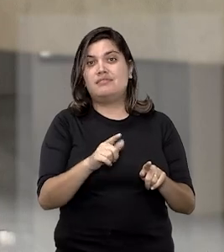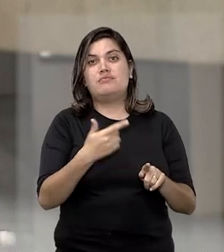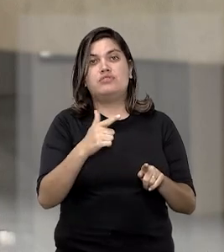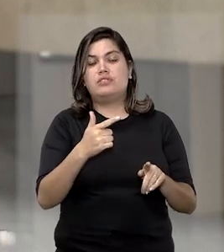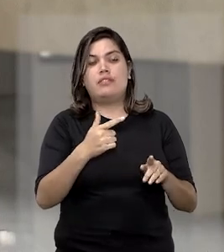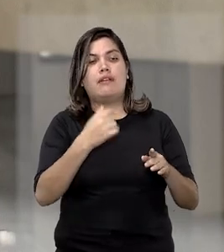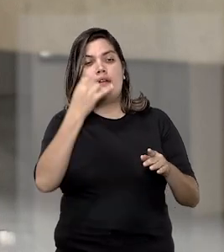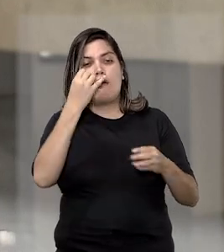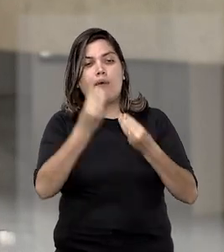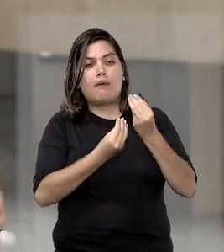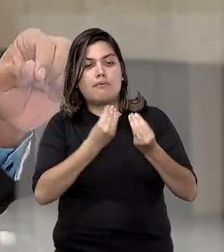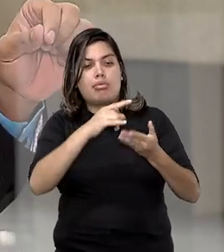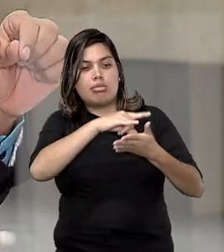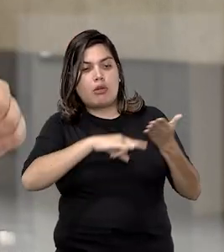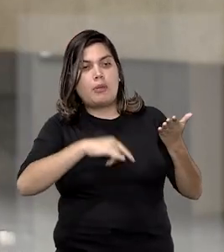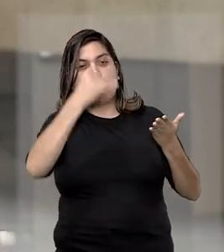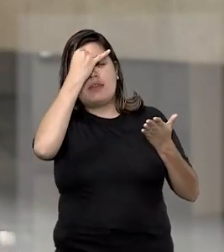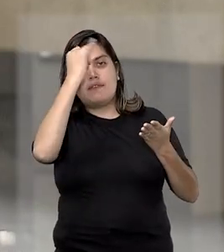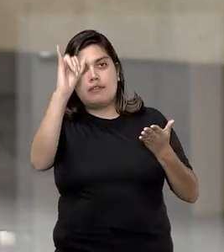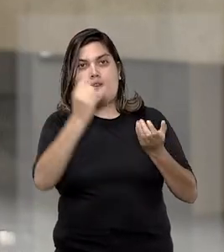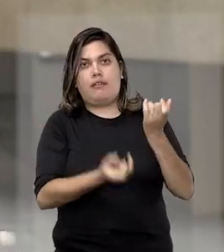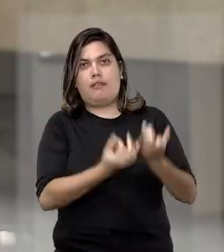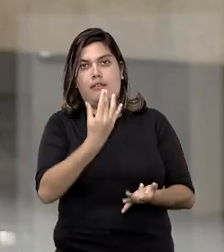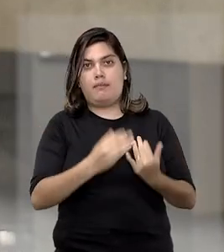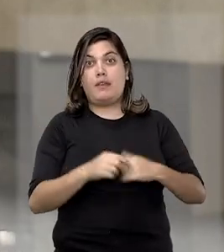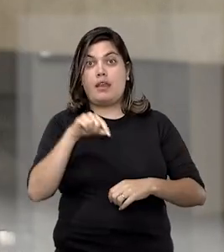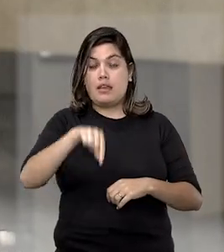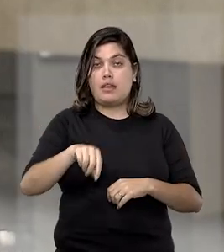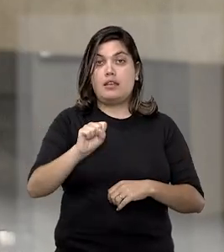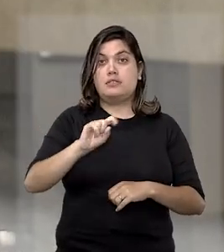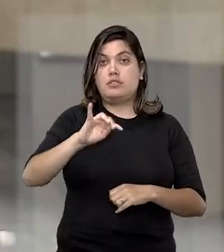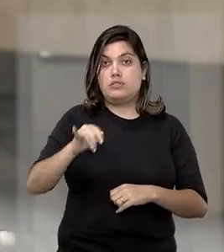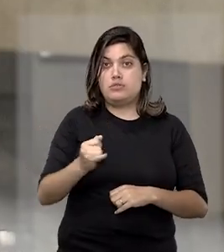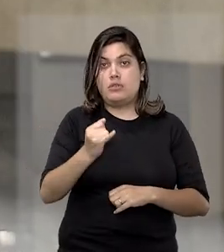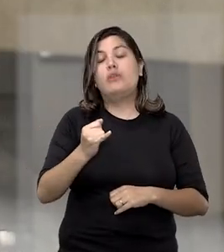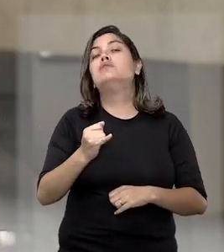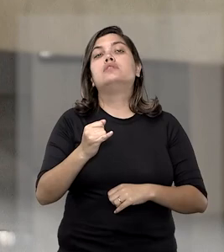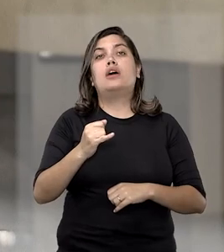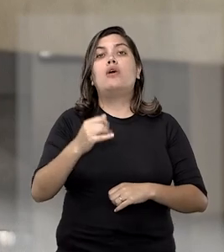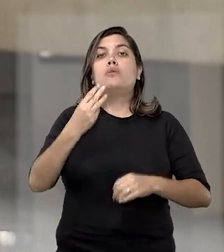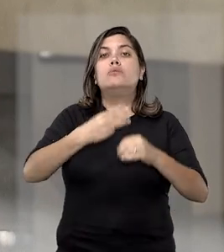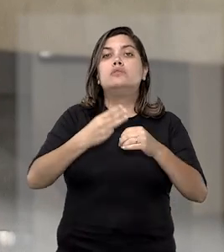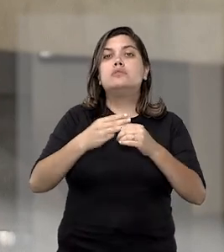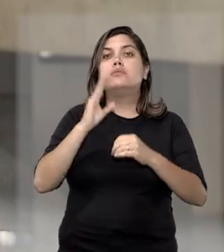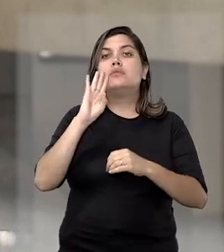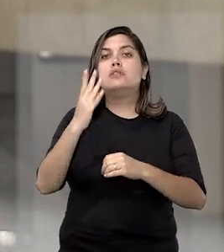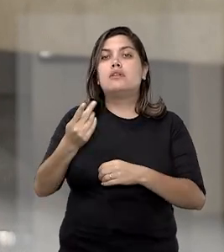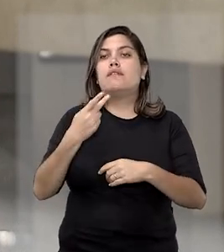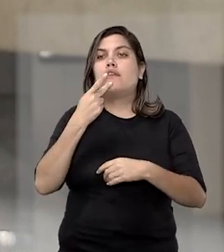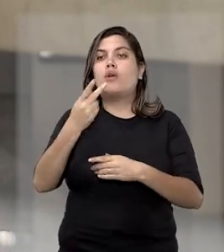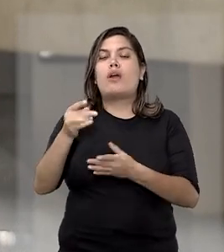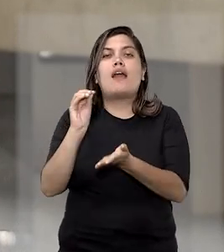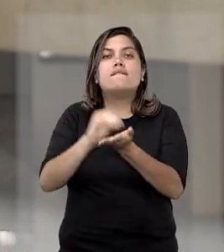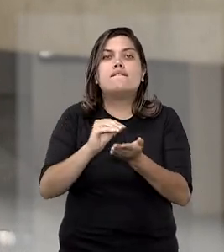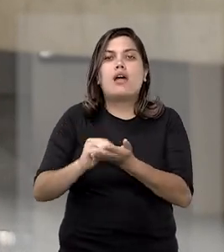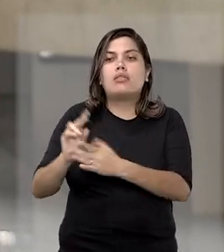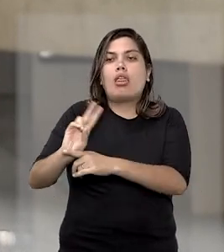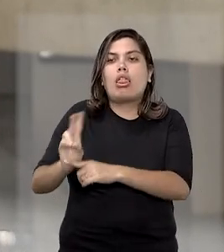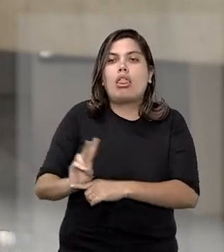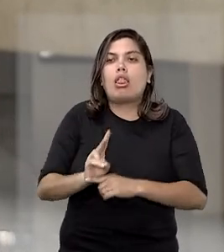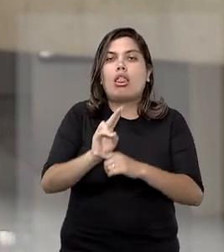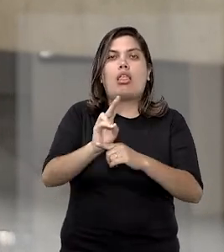de prevenção de incêndio. Aqui no STJ, em recurso especial, o município sustentou que a apontada falta de